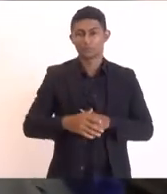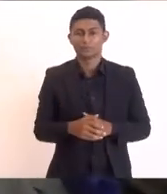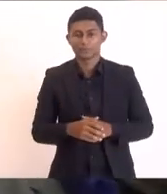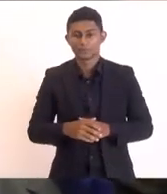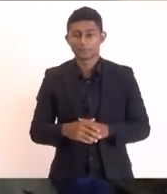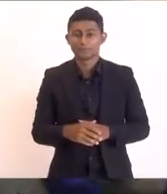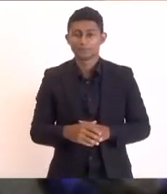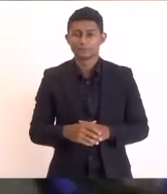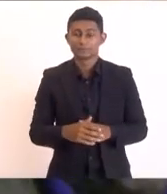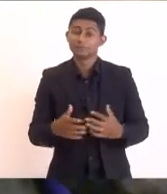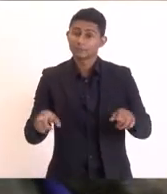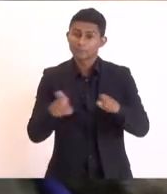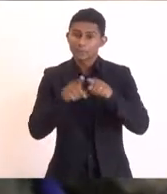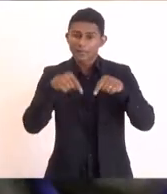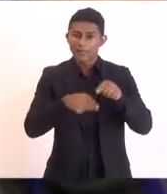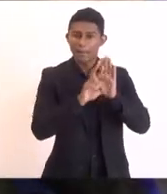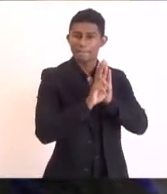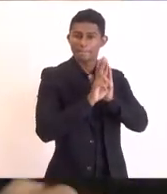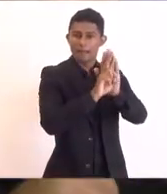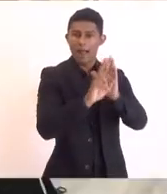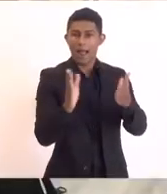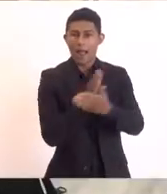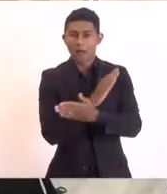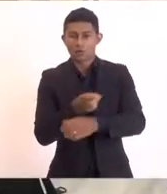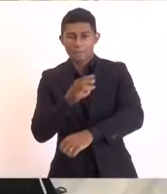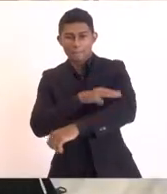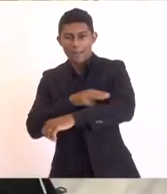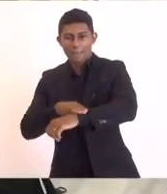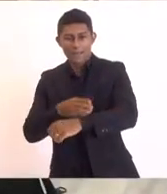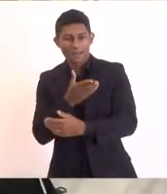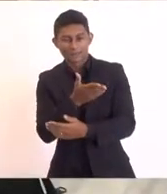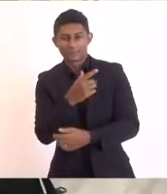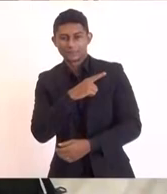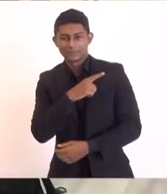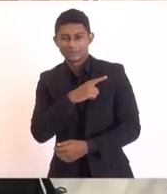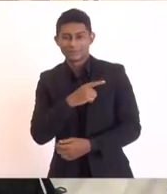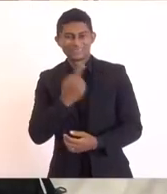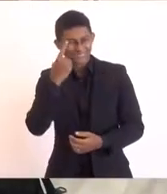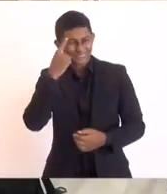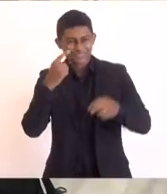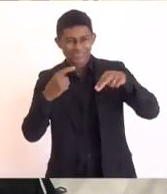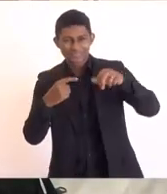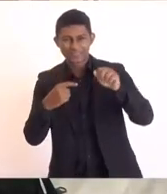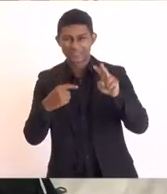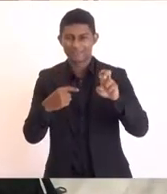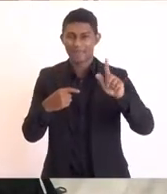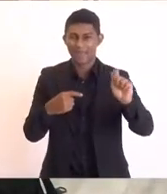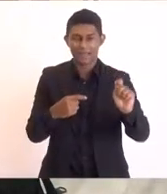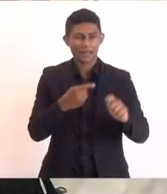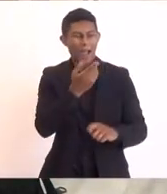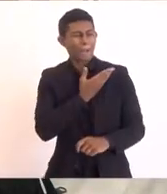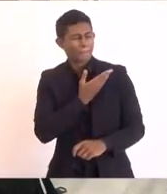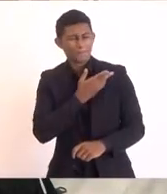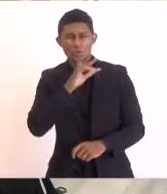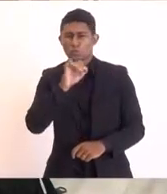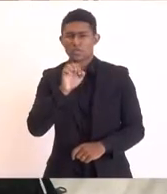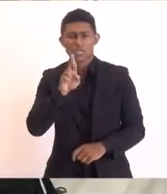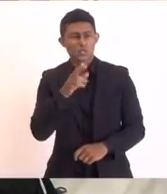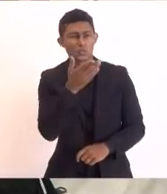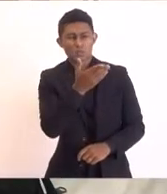enfim nós temos aqui representantes aqui de Macaé como o Navega como meu querido amigo Igor meu guru